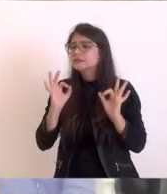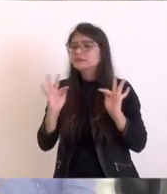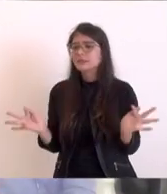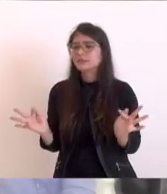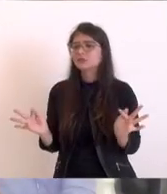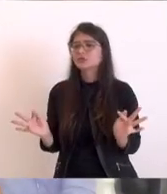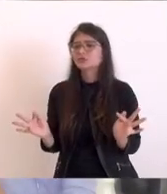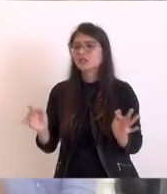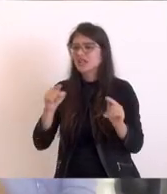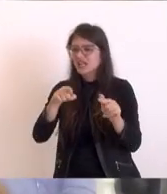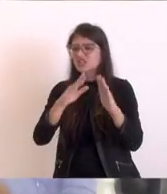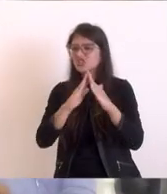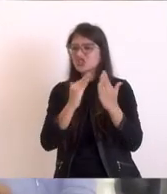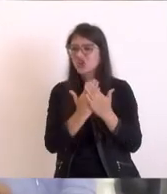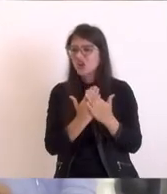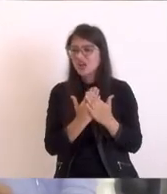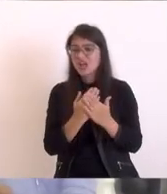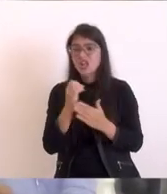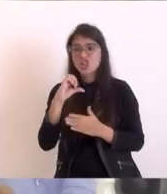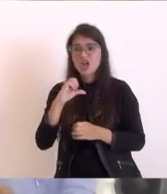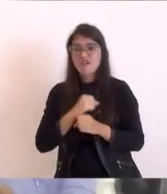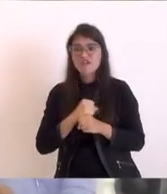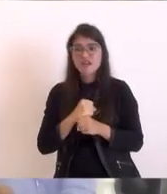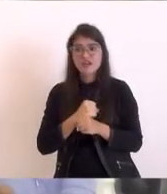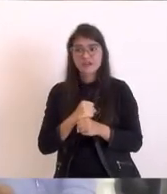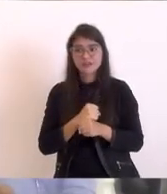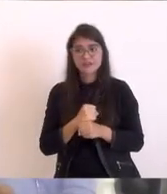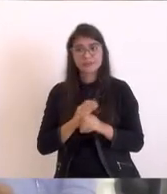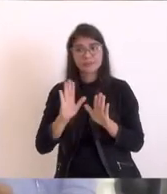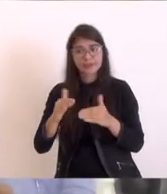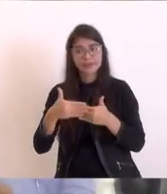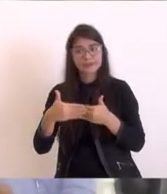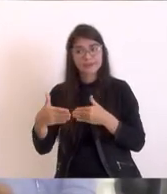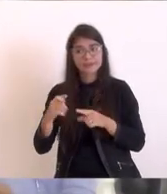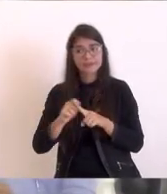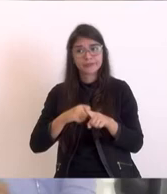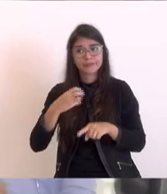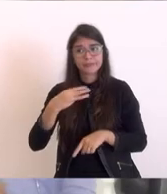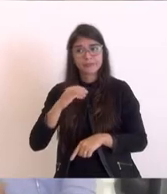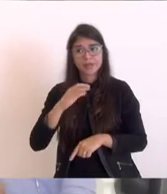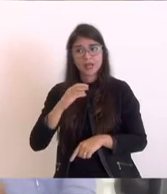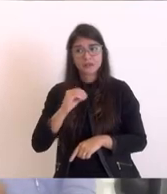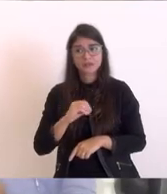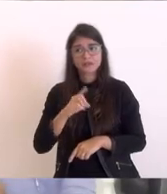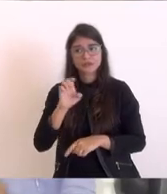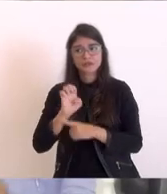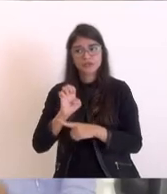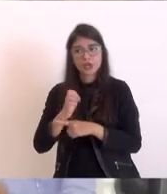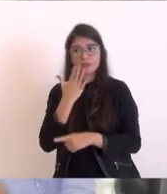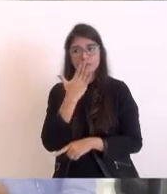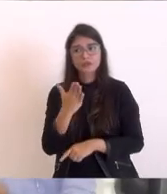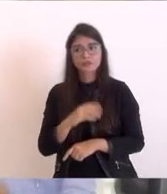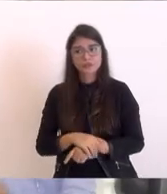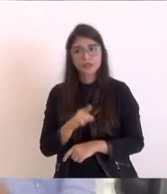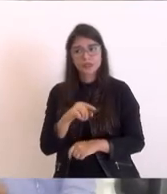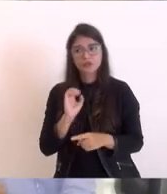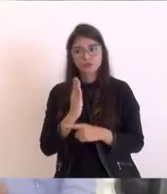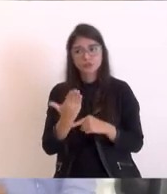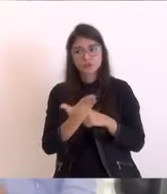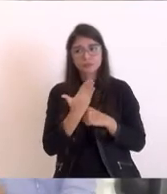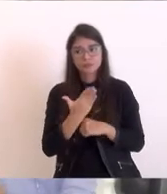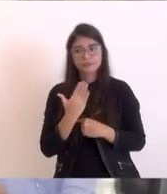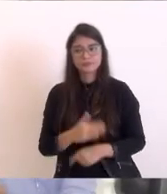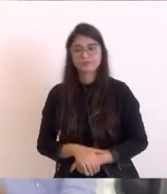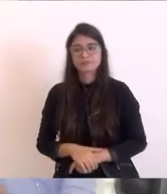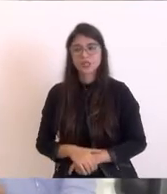carcaça lá enferrujada, deve sair agora em março. Competência do Estado, que nós pedimos. Nós estamos sofrendo com o projeto